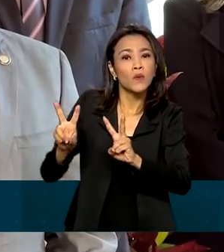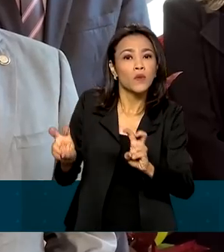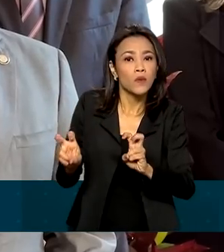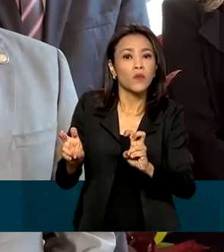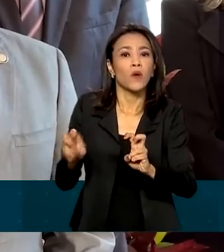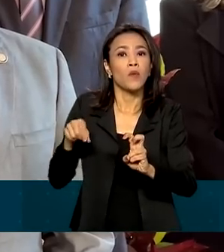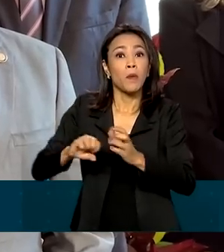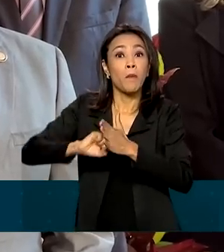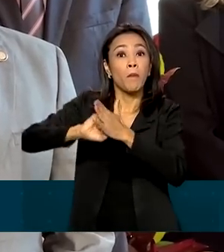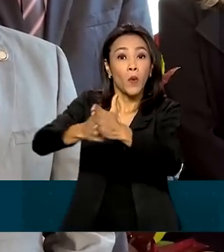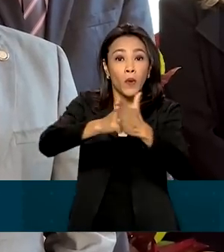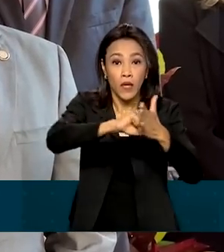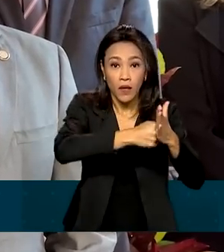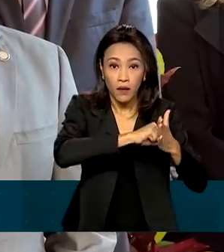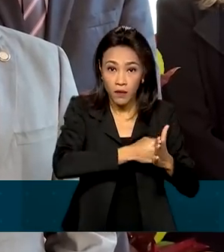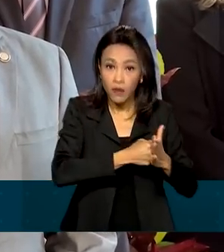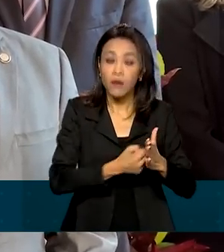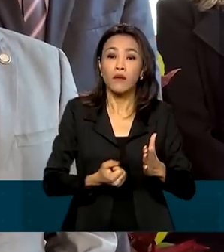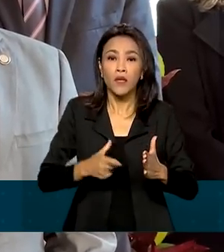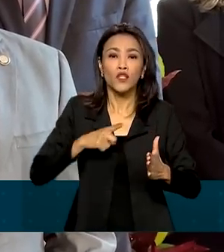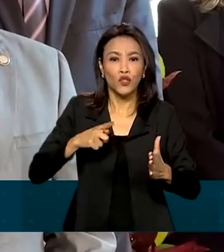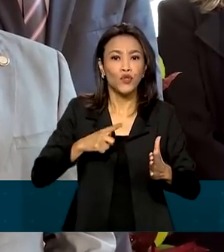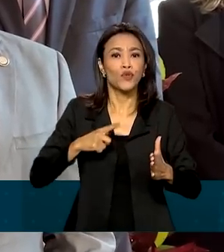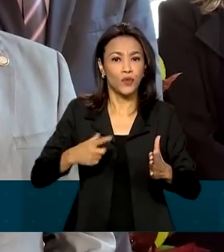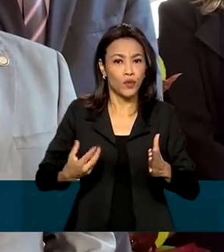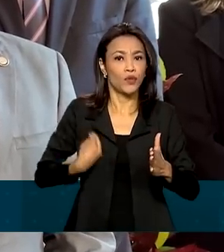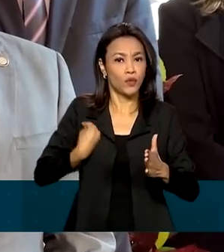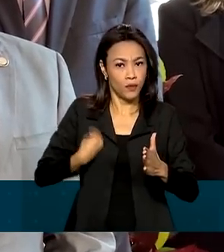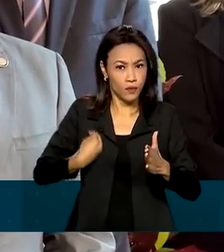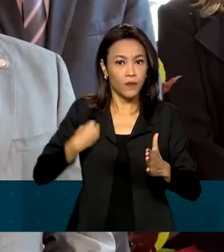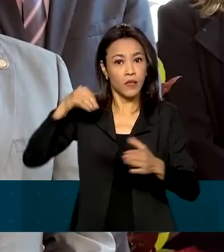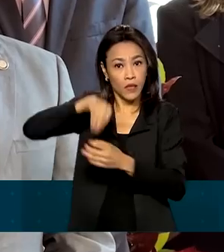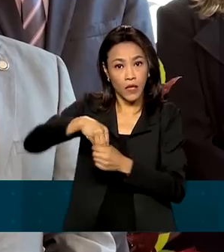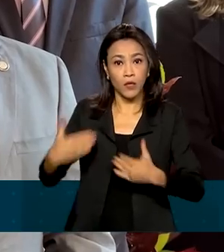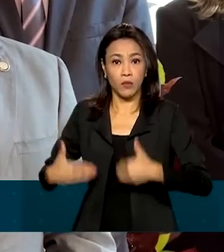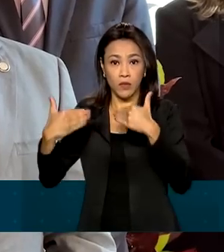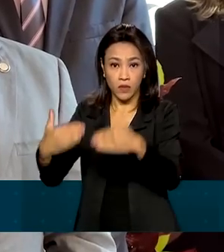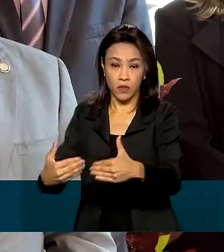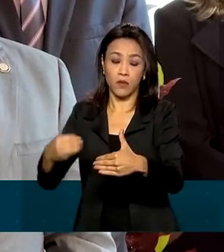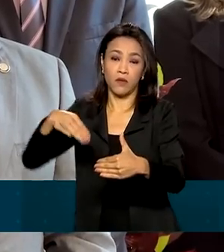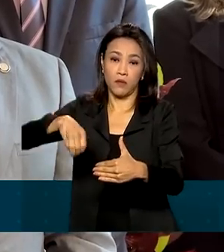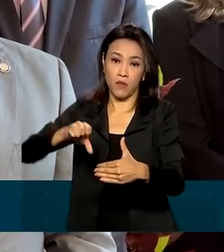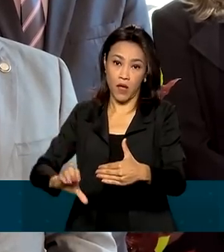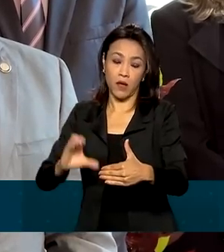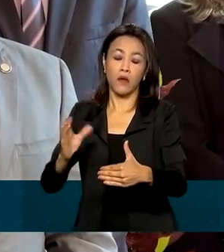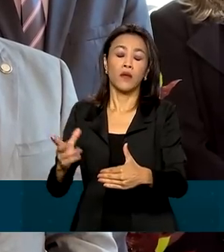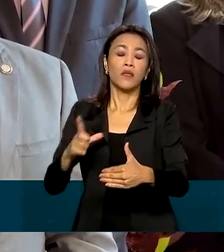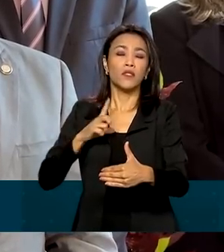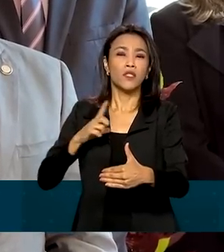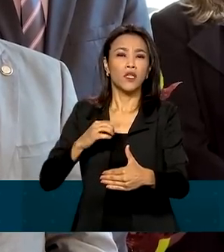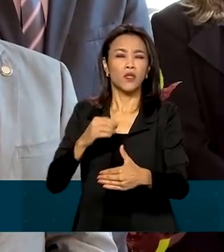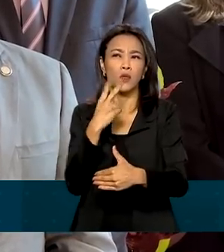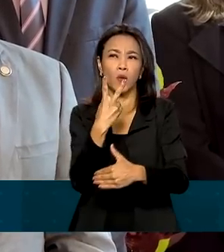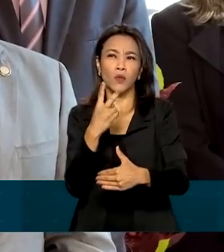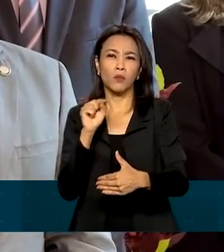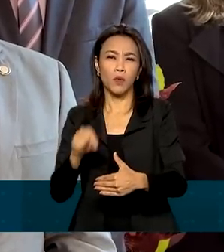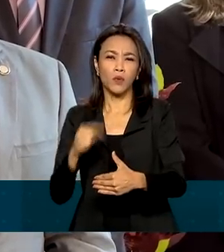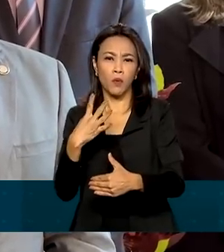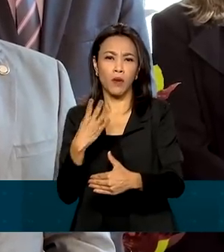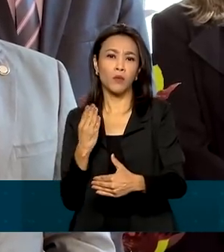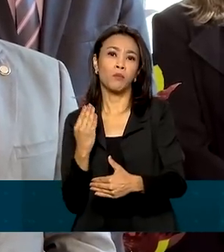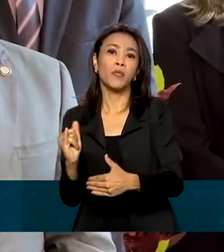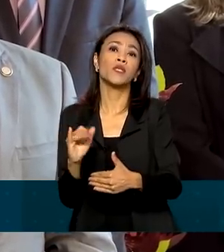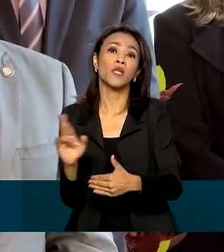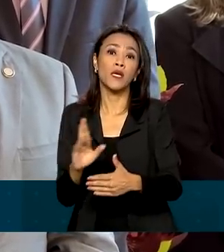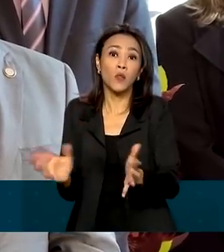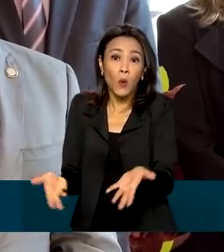de bloqueio que havia no Ministério da Educação. Nós tínhamos um bloqueio de 2, basicamente 2,4 bilhões de reais.